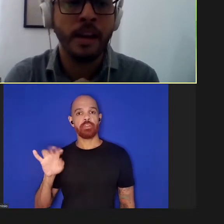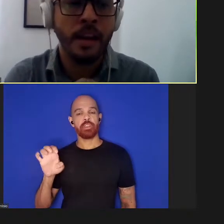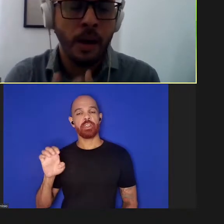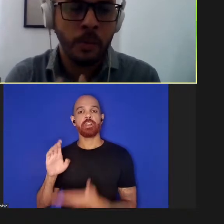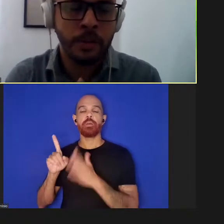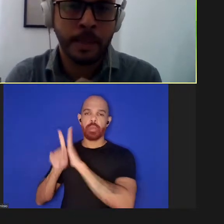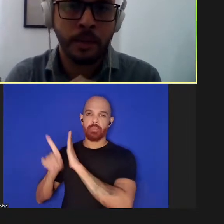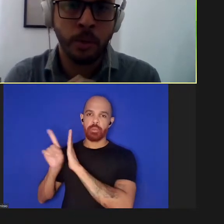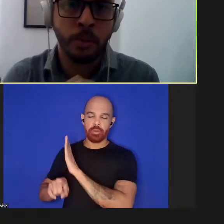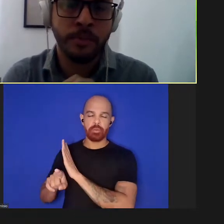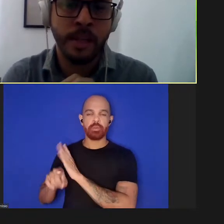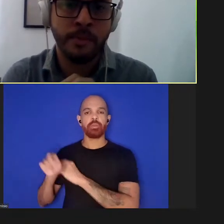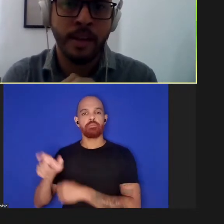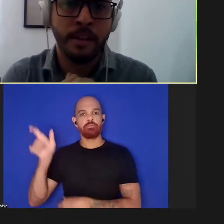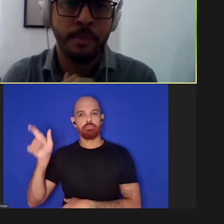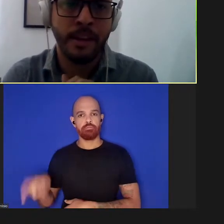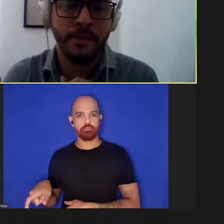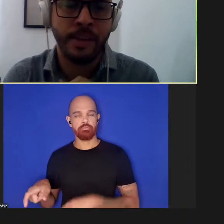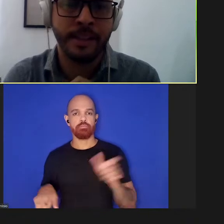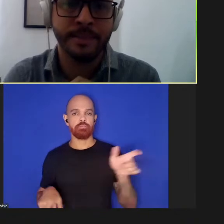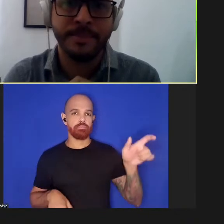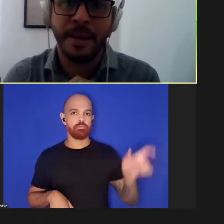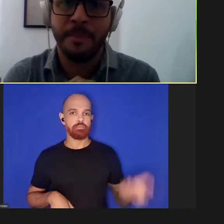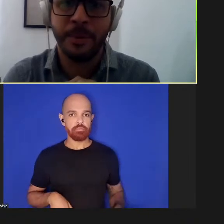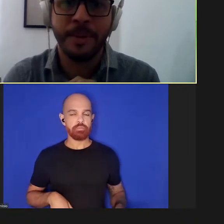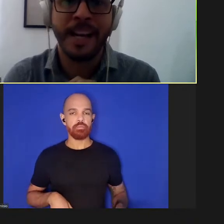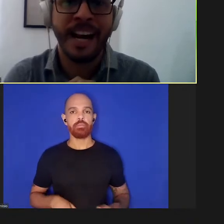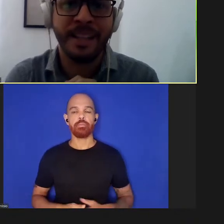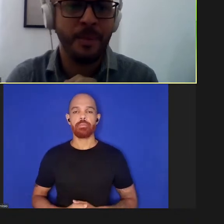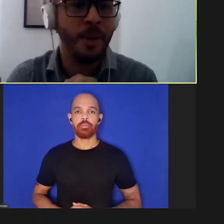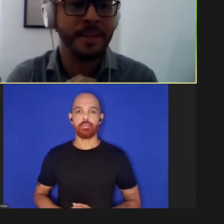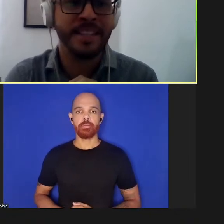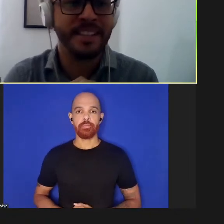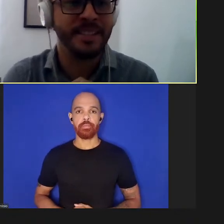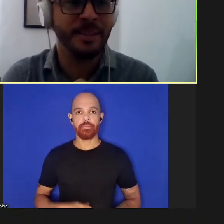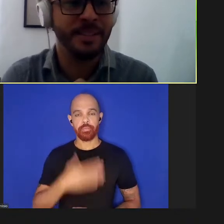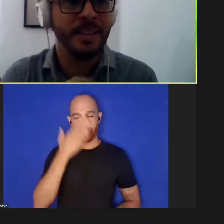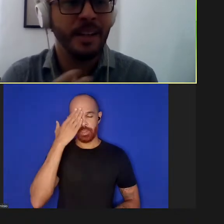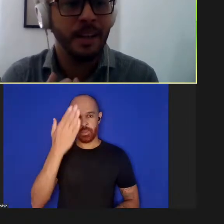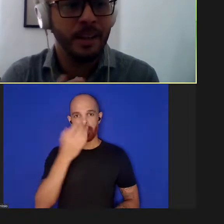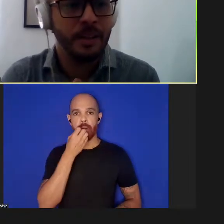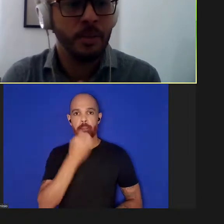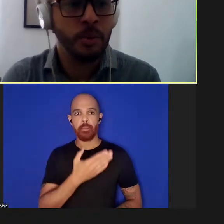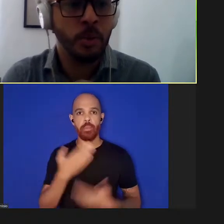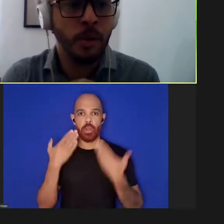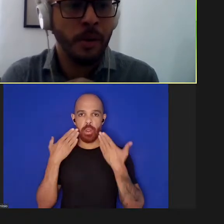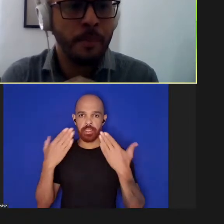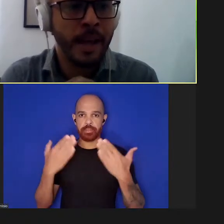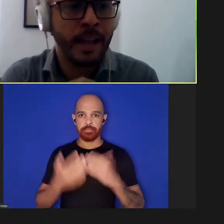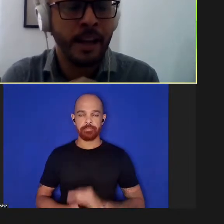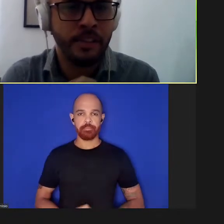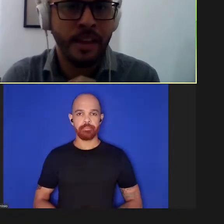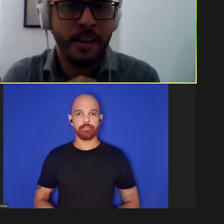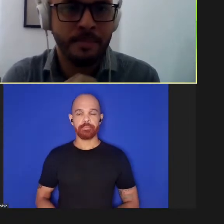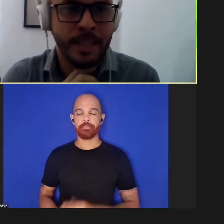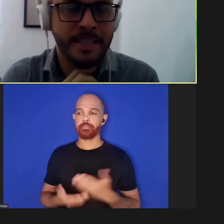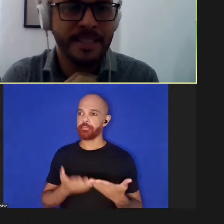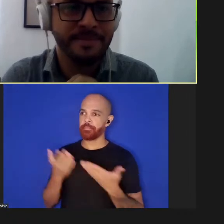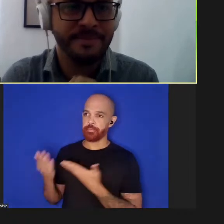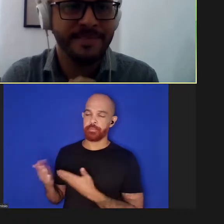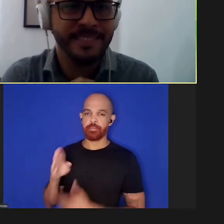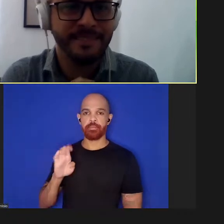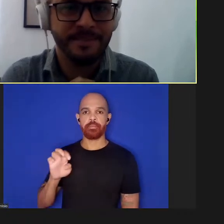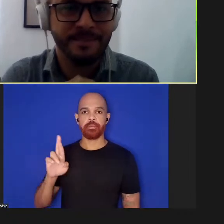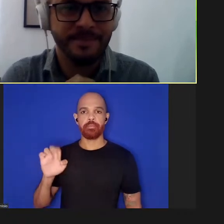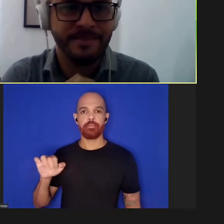doutor Hentier quanto para a doutora Viviane Weyton. Muito obrigado e boa apresentação. Doutor Bernard Hentier, por